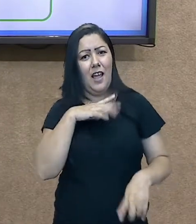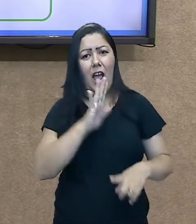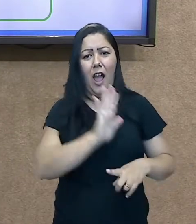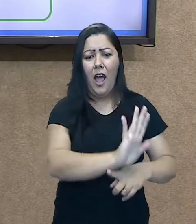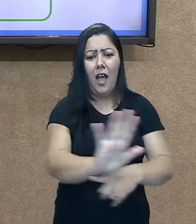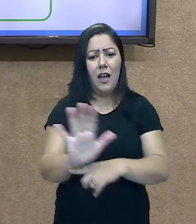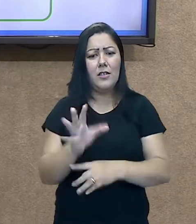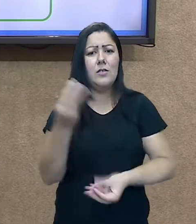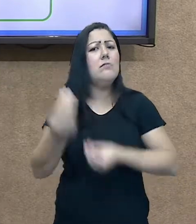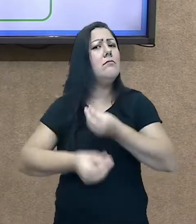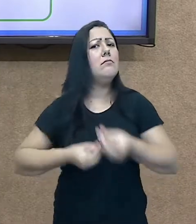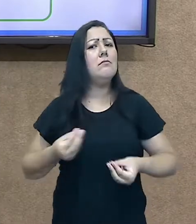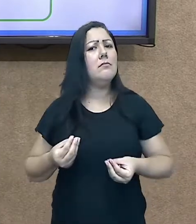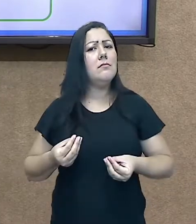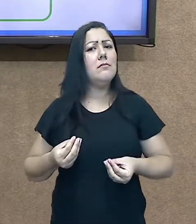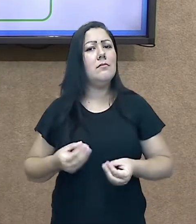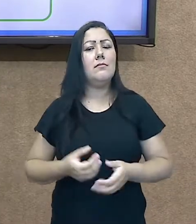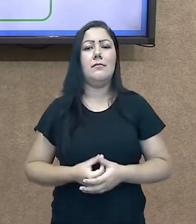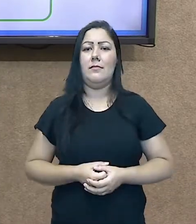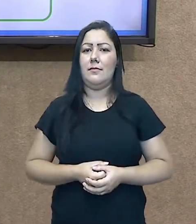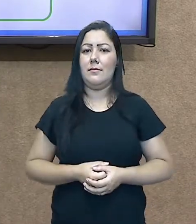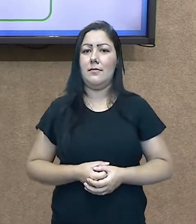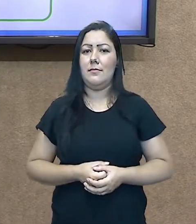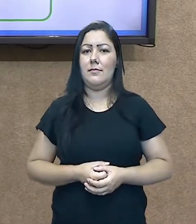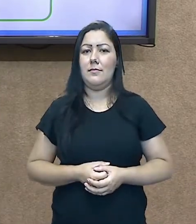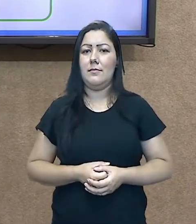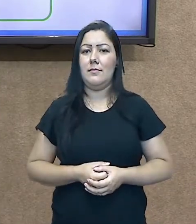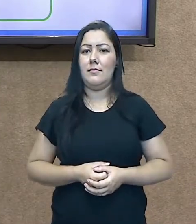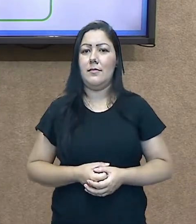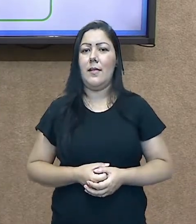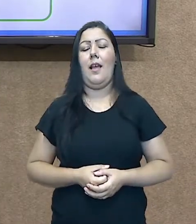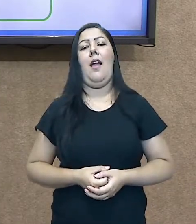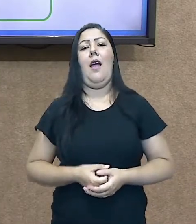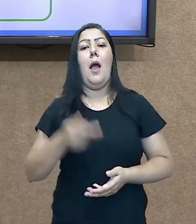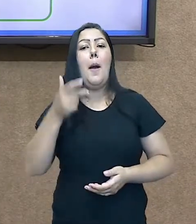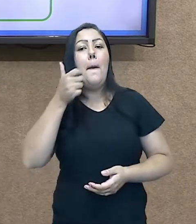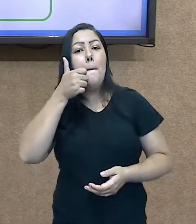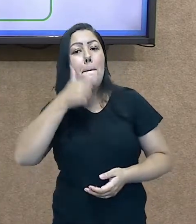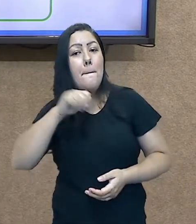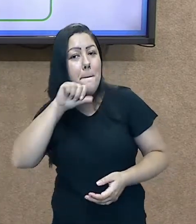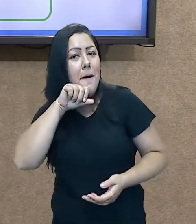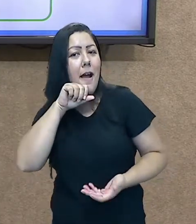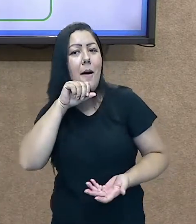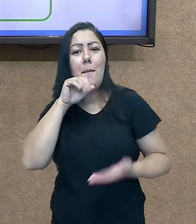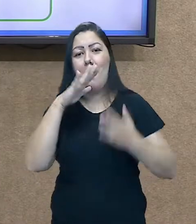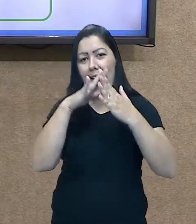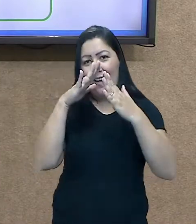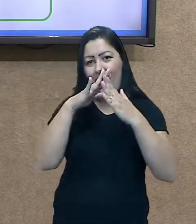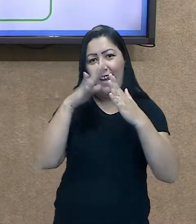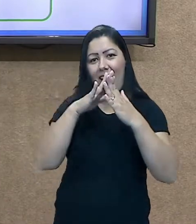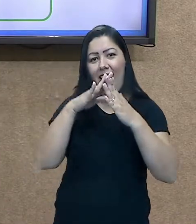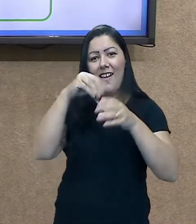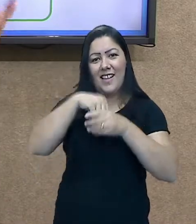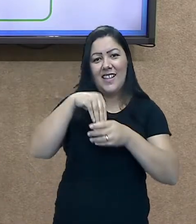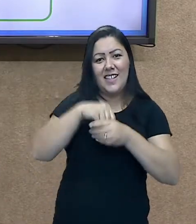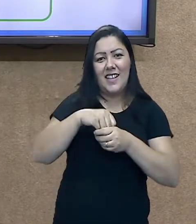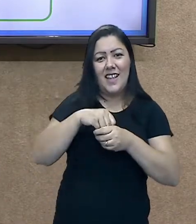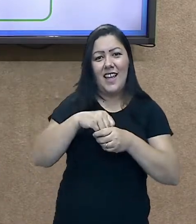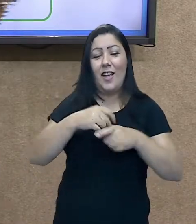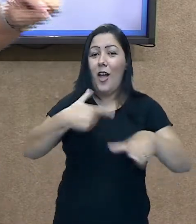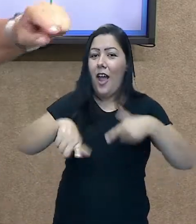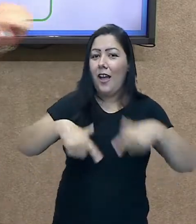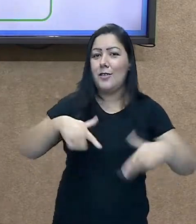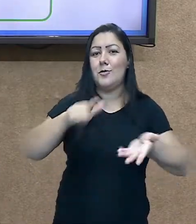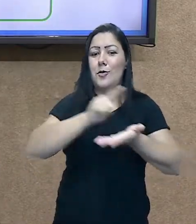Como? Você ajuda a mamãe em casa, você pode ajudar não